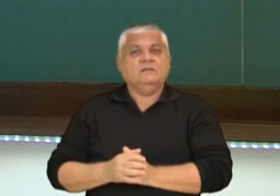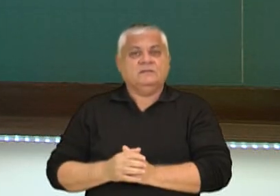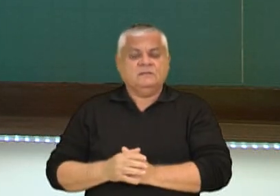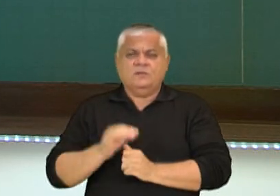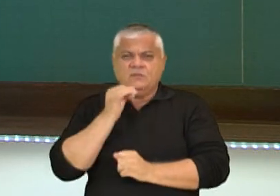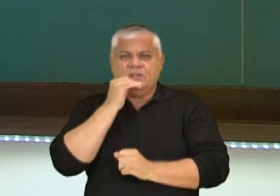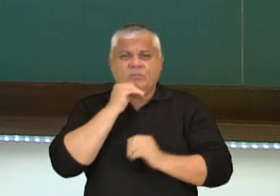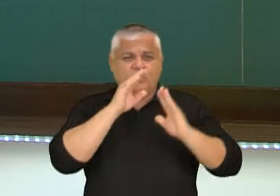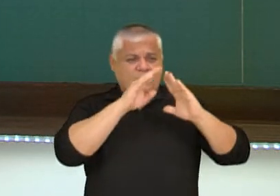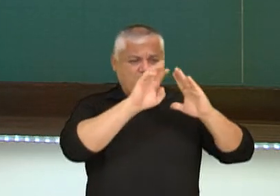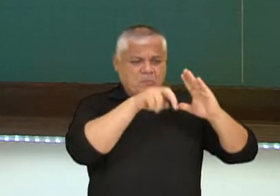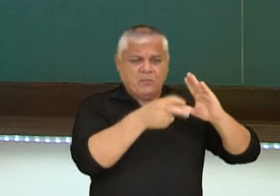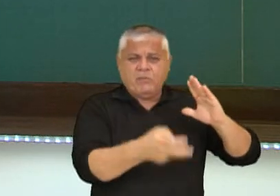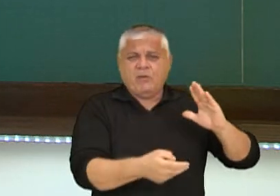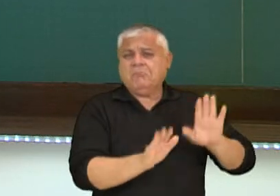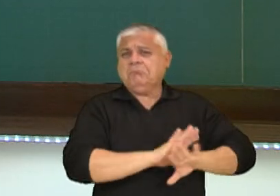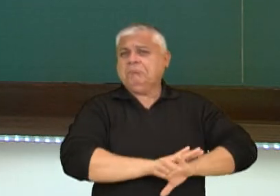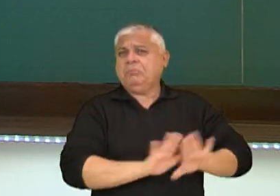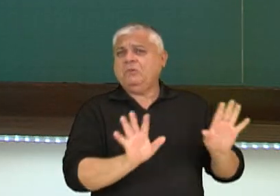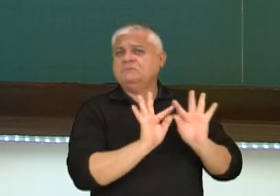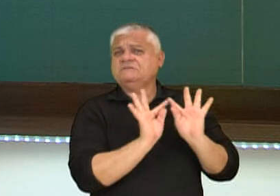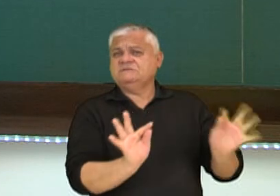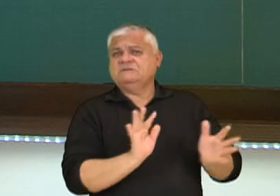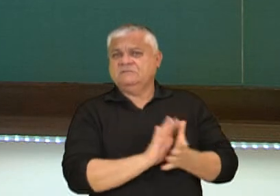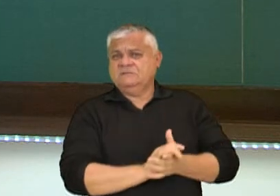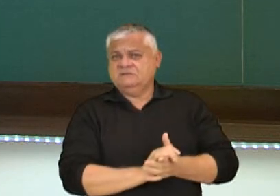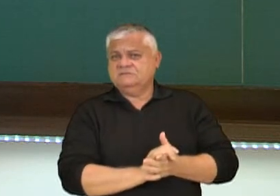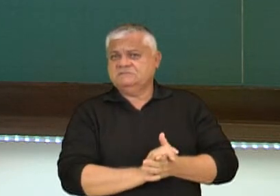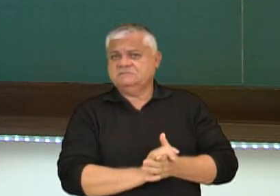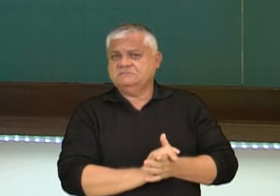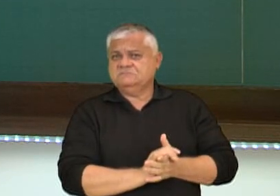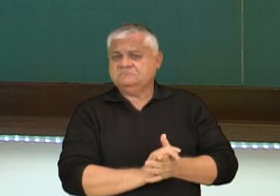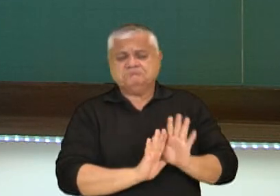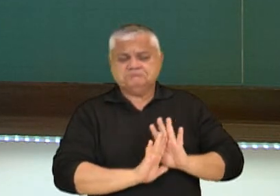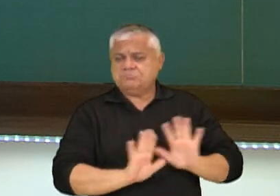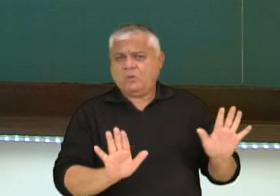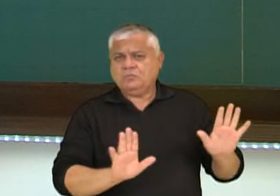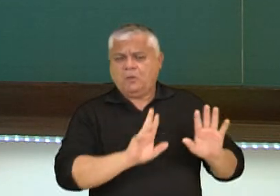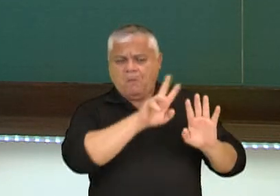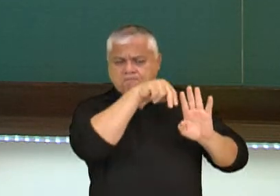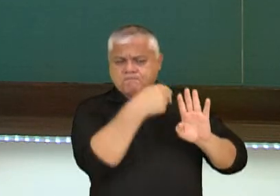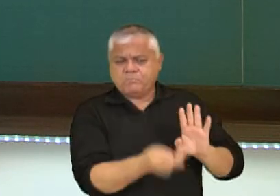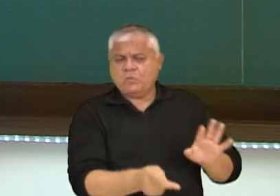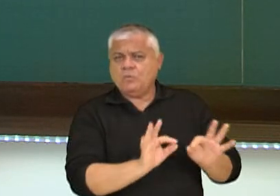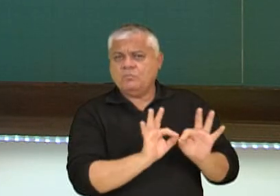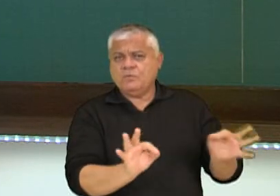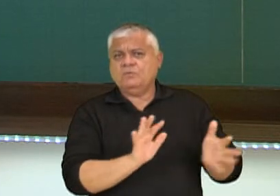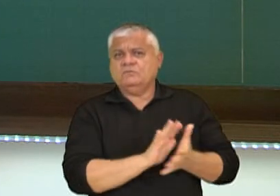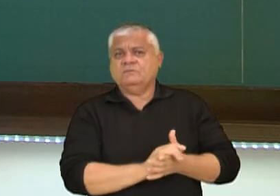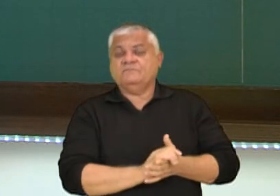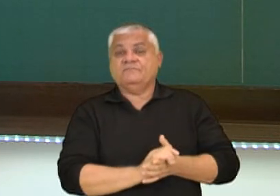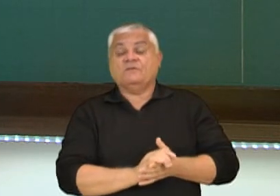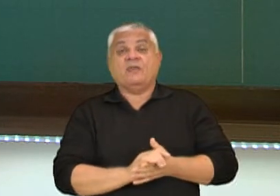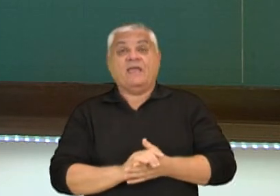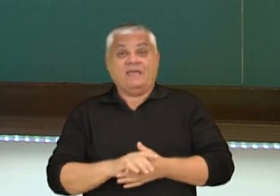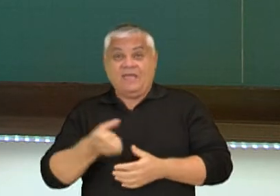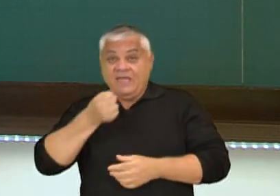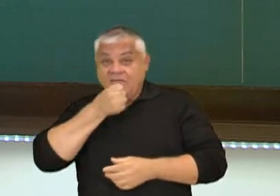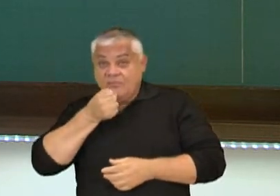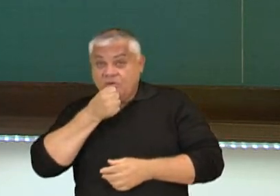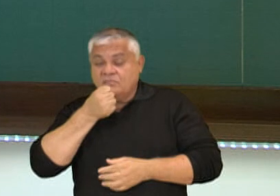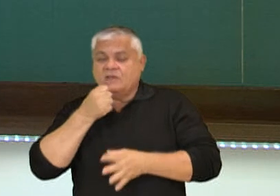aprofundar. Eu posso saber como é que estava a senhora, o cavalo. Mas acabou, não tem muito mais o que tirar. Reportagem não, ela vai aprofundar